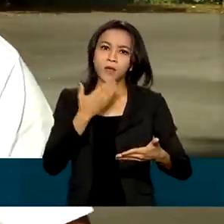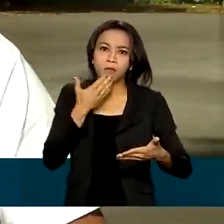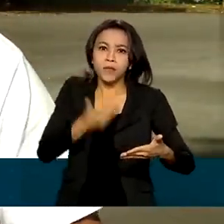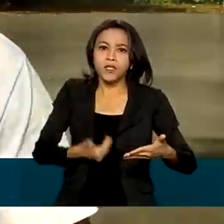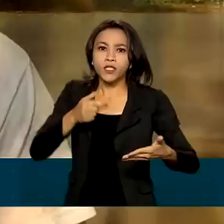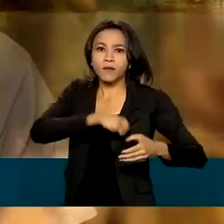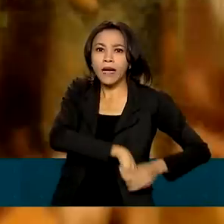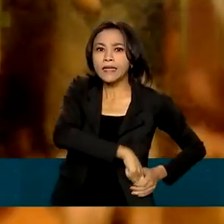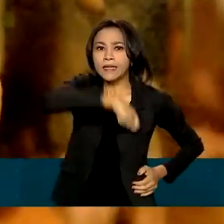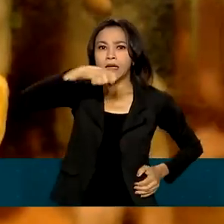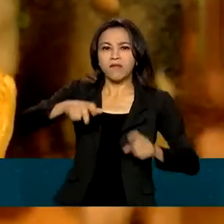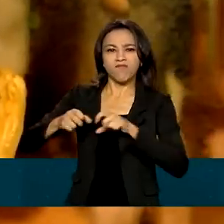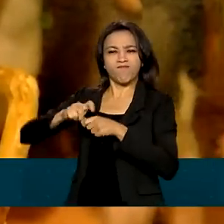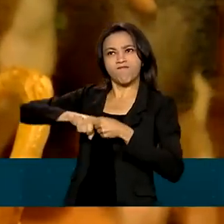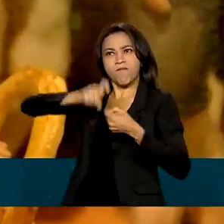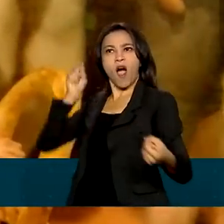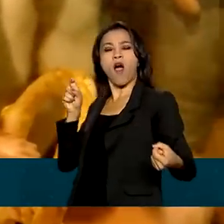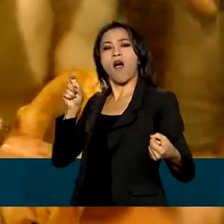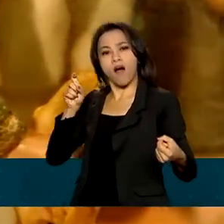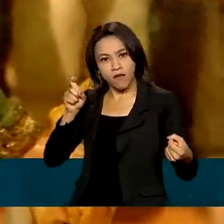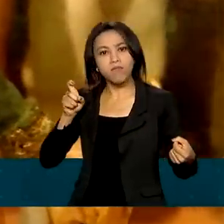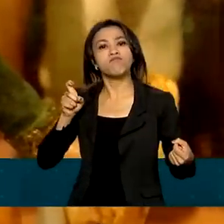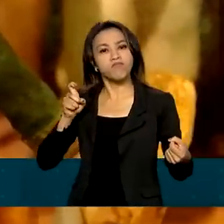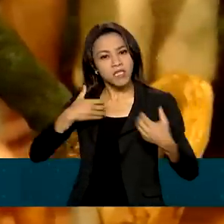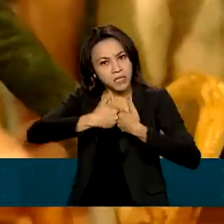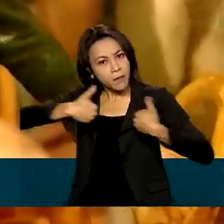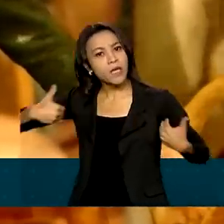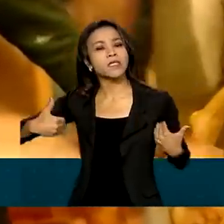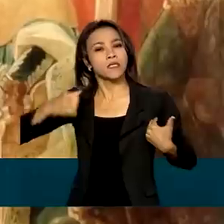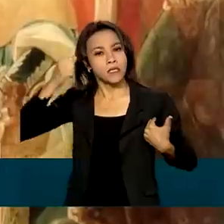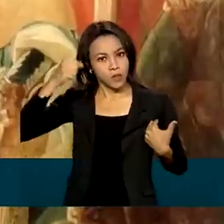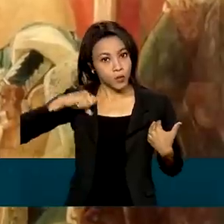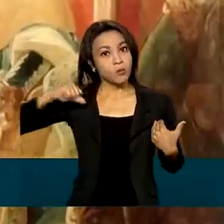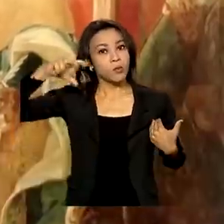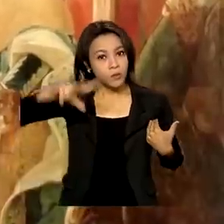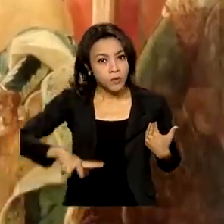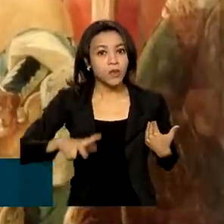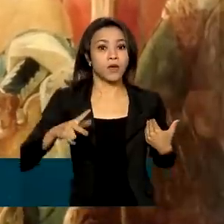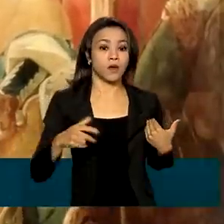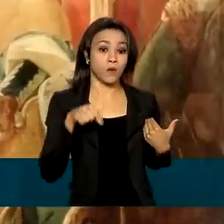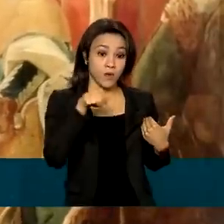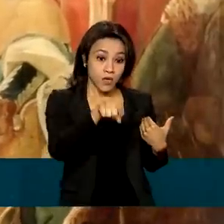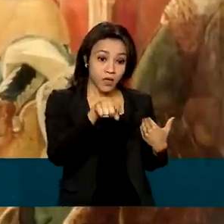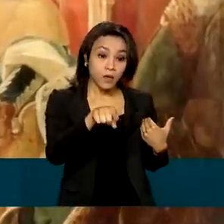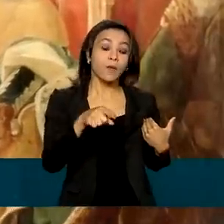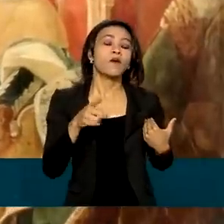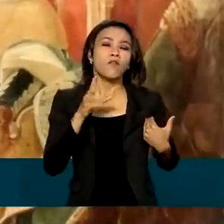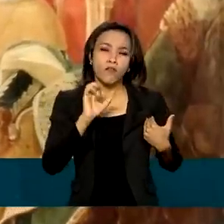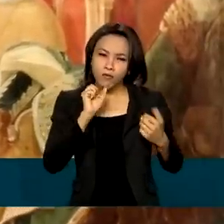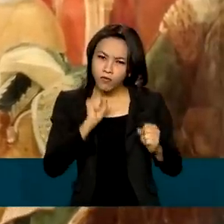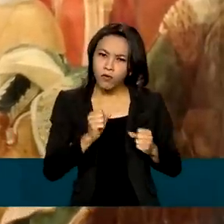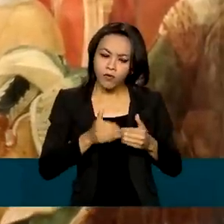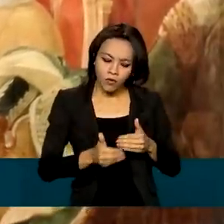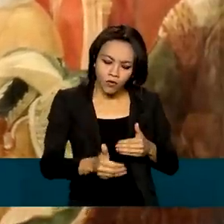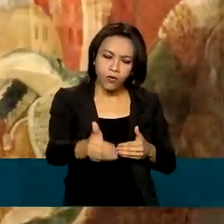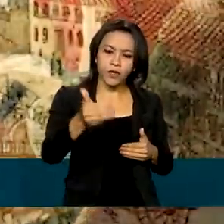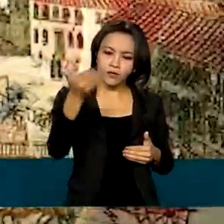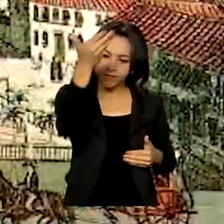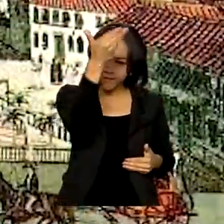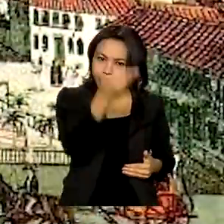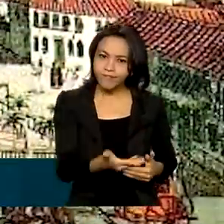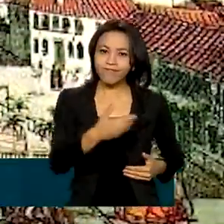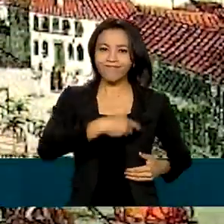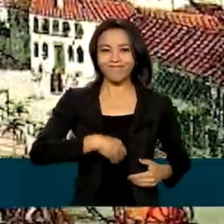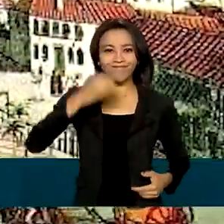independência. Ela defendia fortemente essa separação. A independência consolidada, Dom Pedro, foi declarado imperador do Brasil